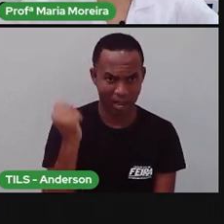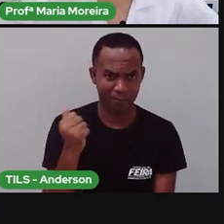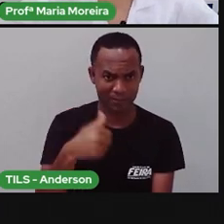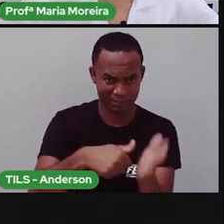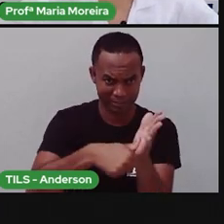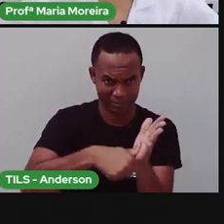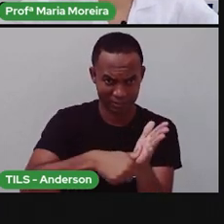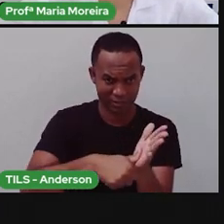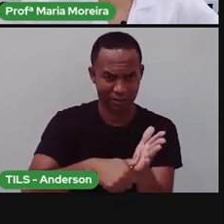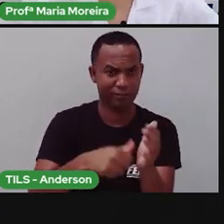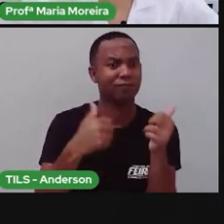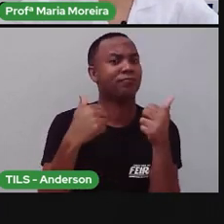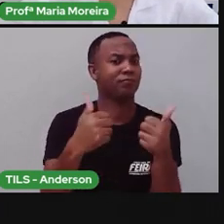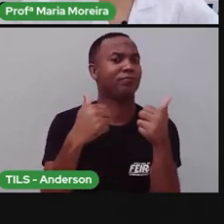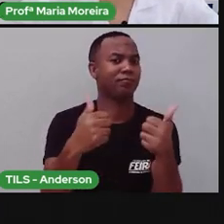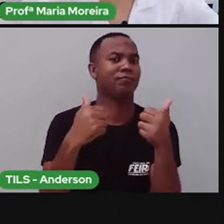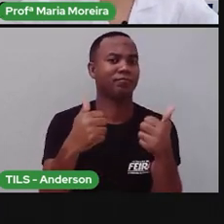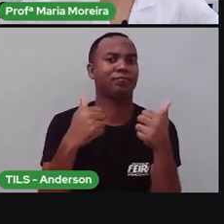Sabe o que é identidade?